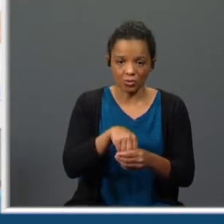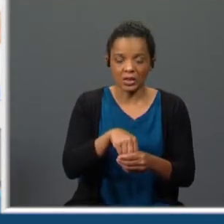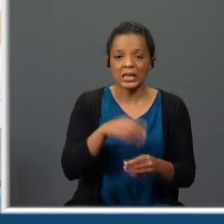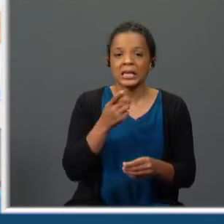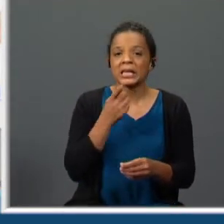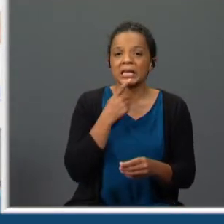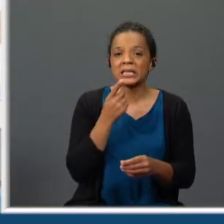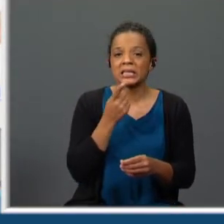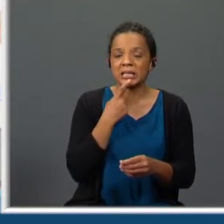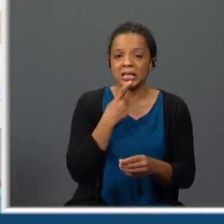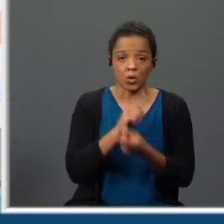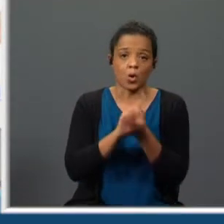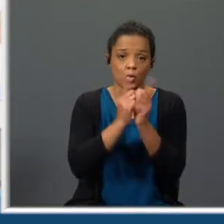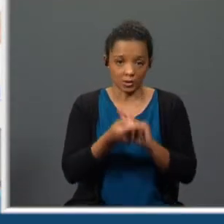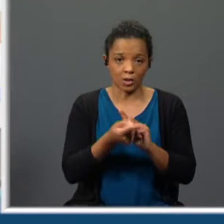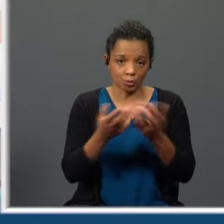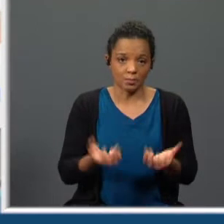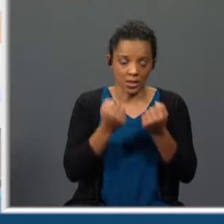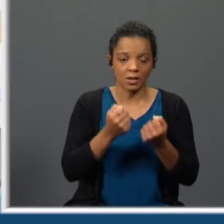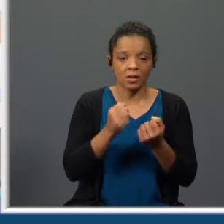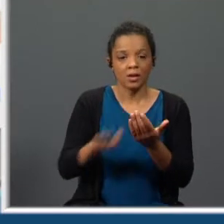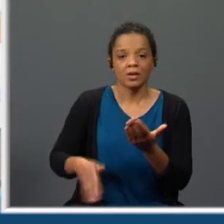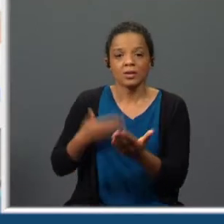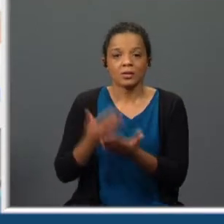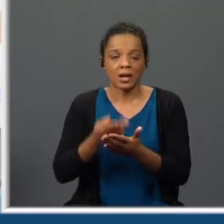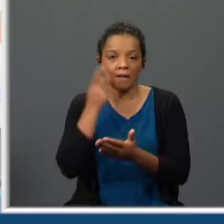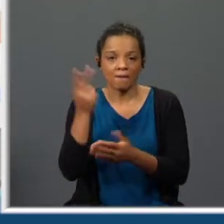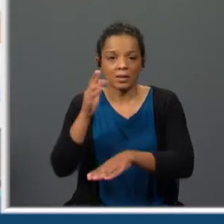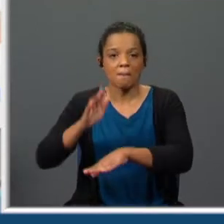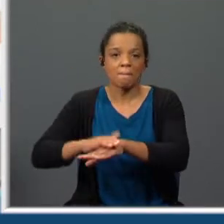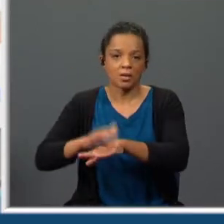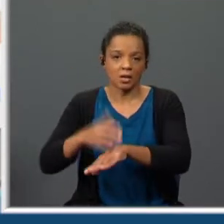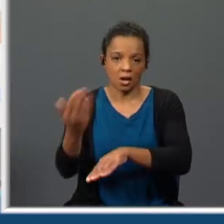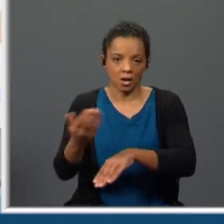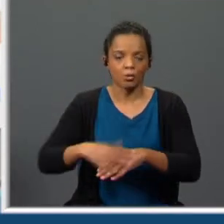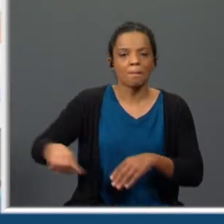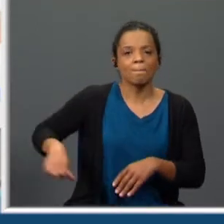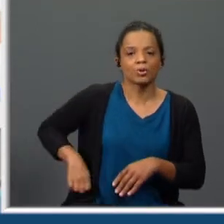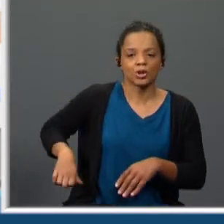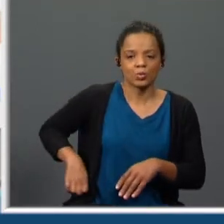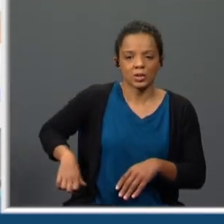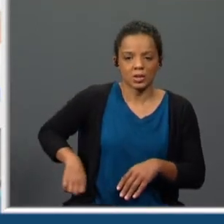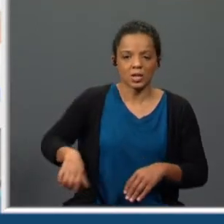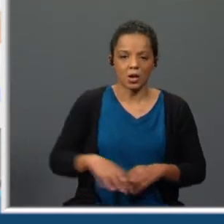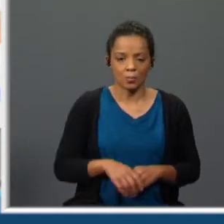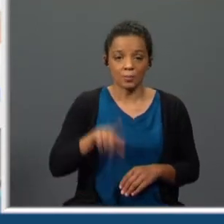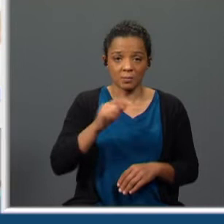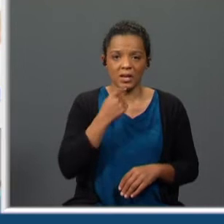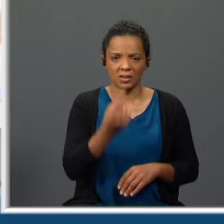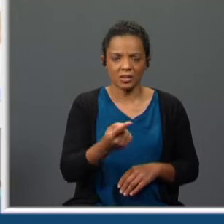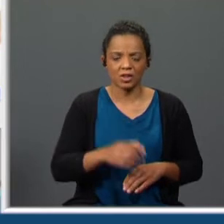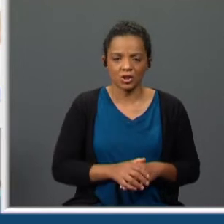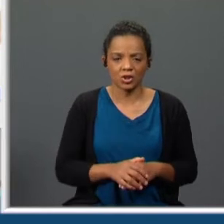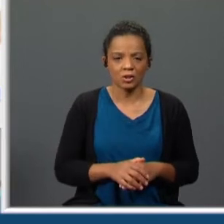significa ao contrário do que seria desejável levar para uma vida de pecado para a prostituição e ela diz ainda tantas